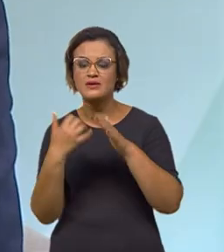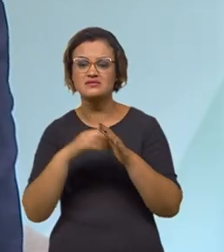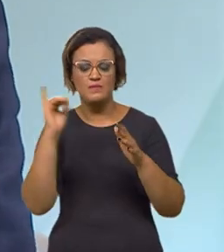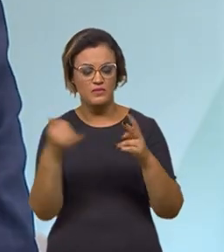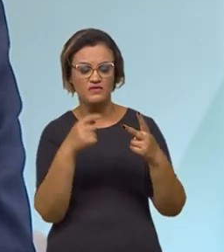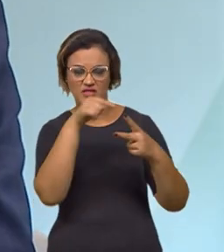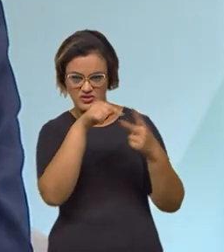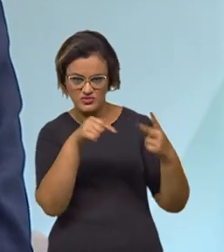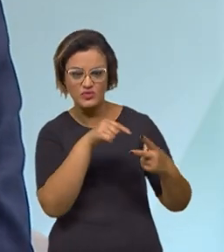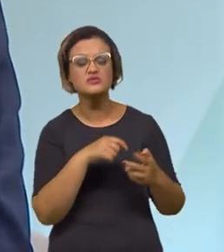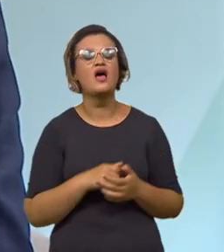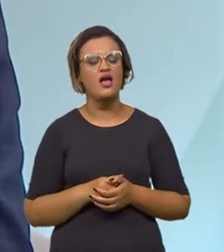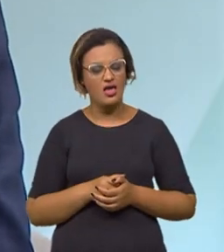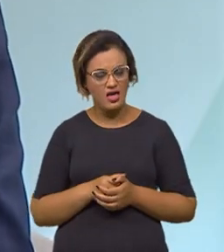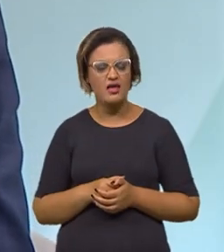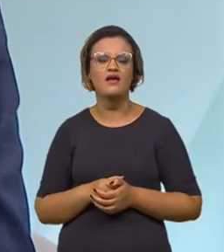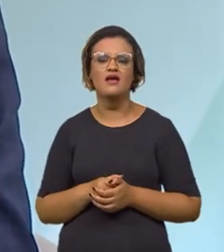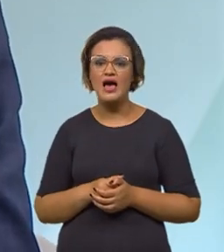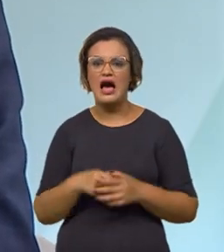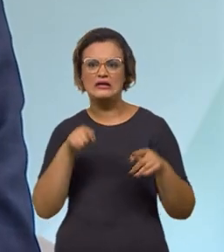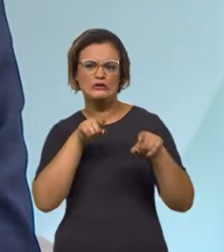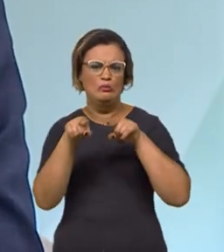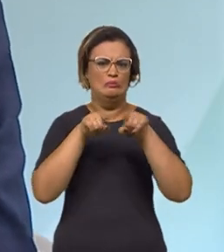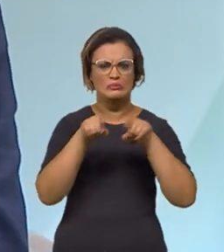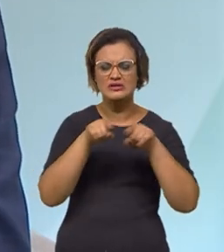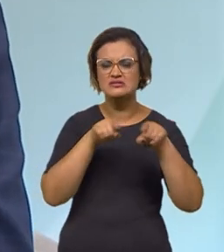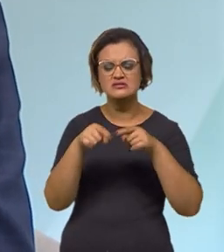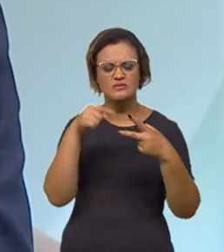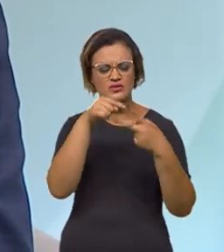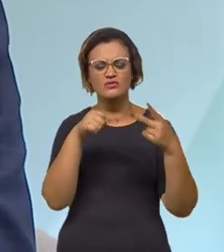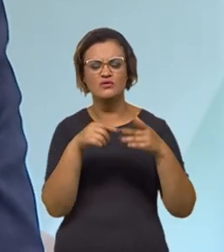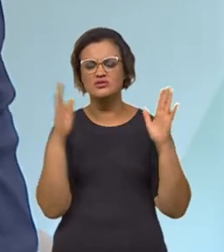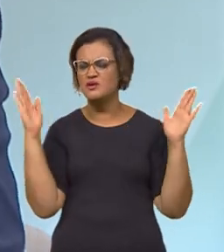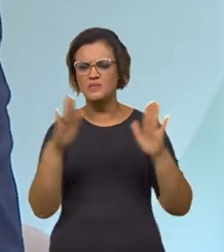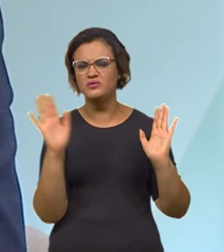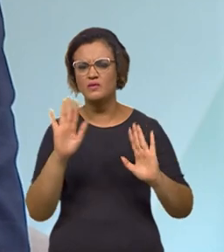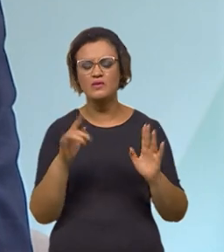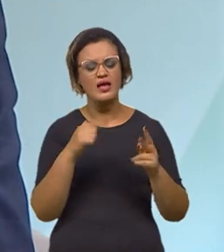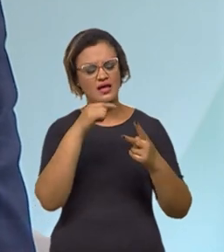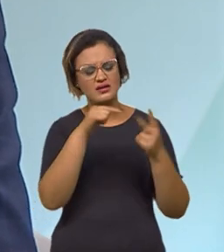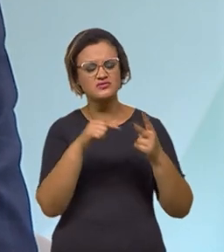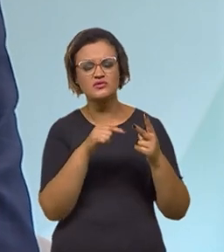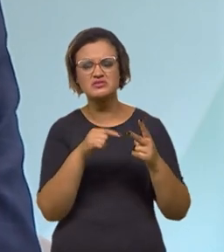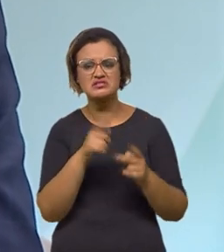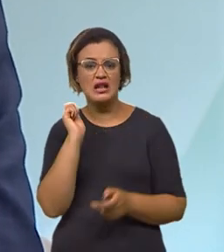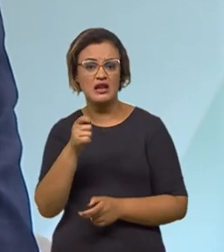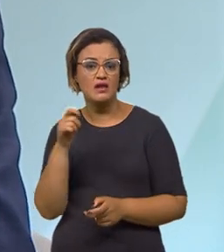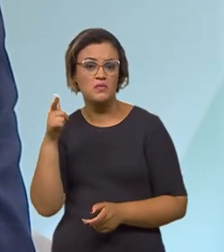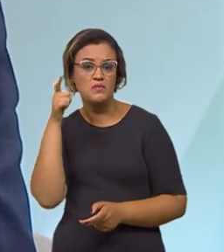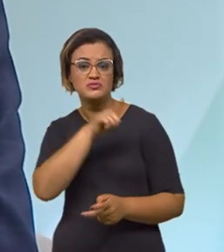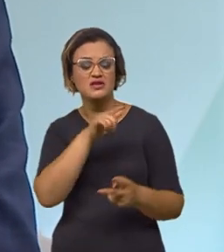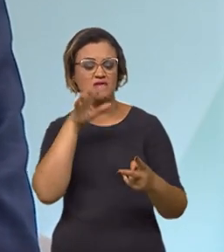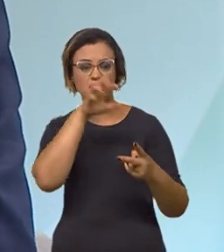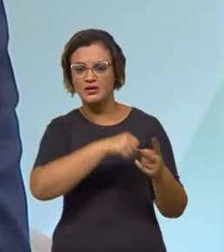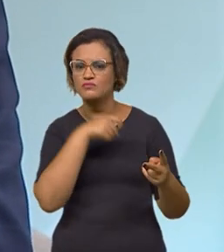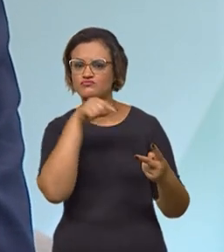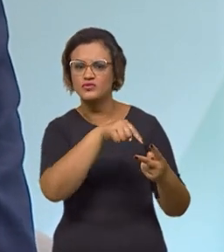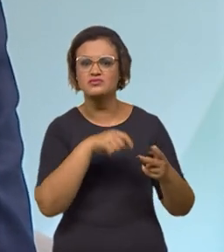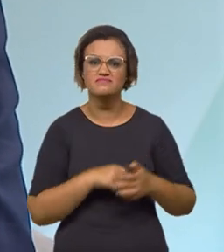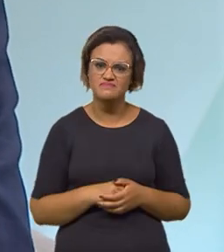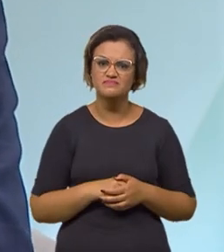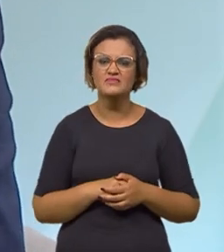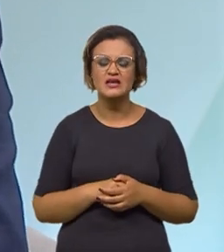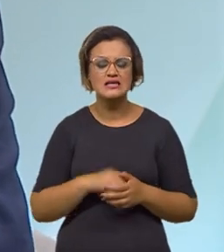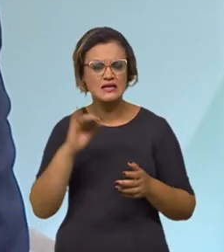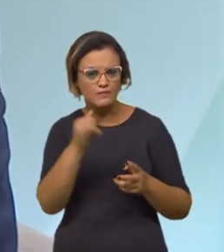dois. Isso aí garante que não haja uma competição predatória entre os dois aeroportos, que se é o mesmo operador, ele vai buscar estimular